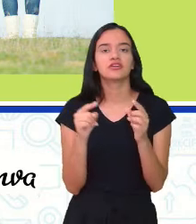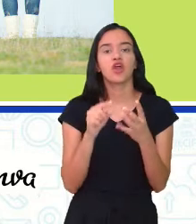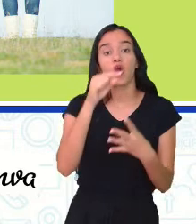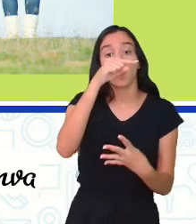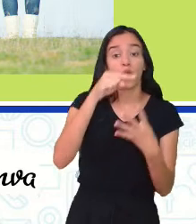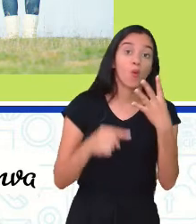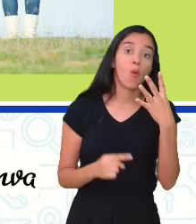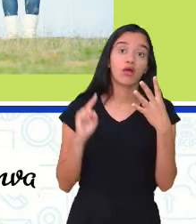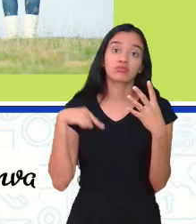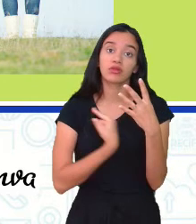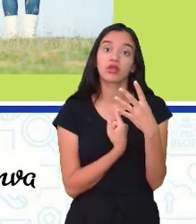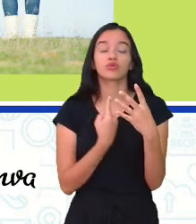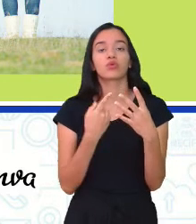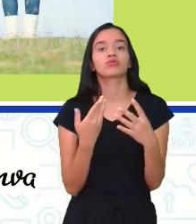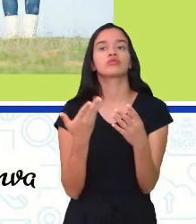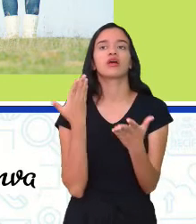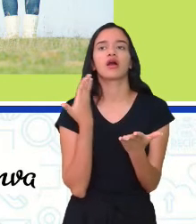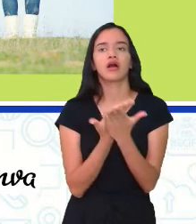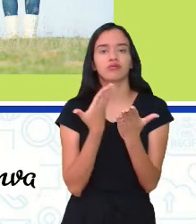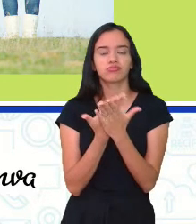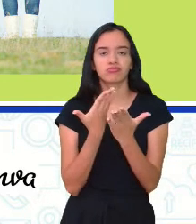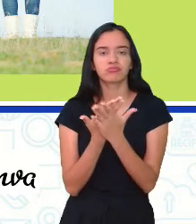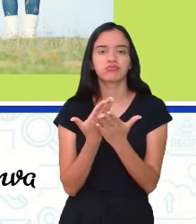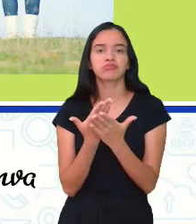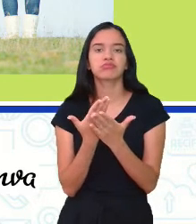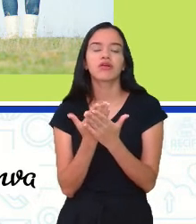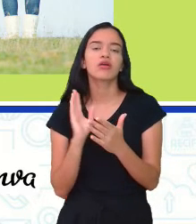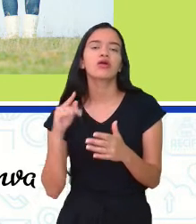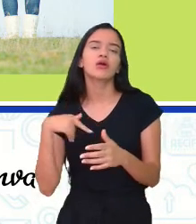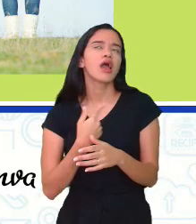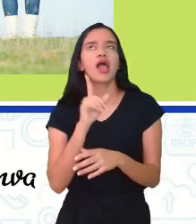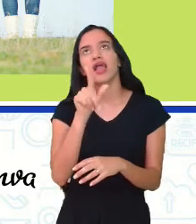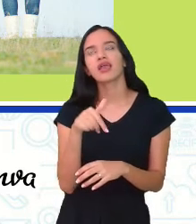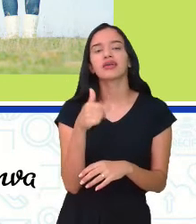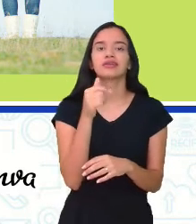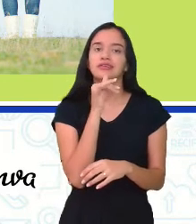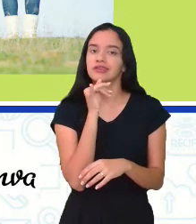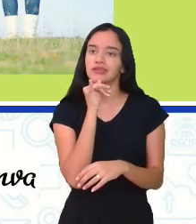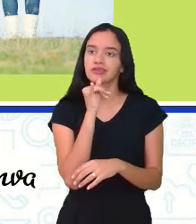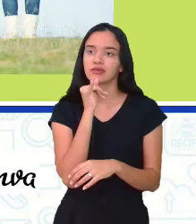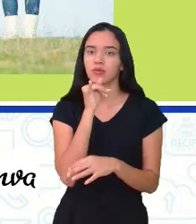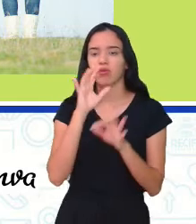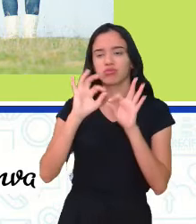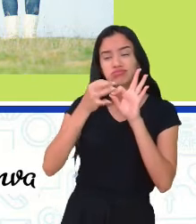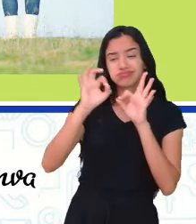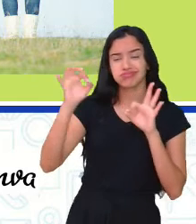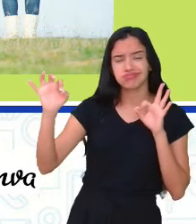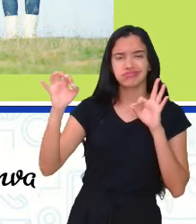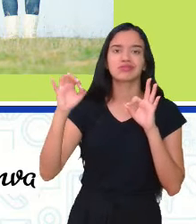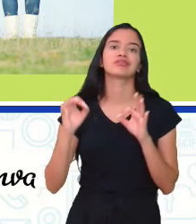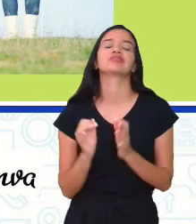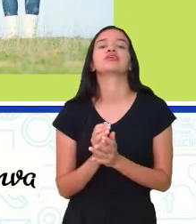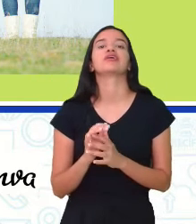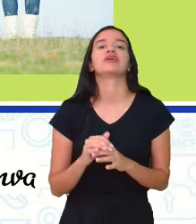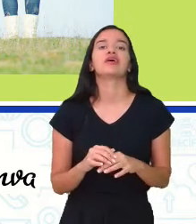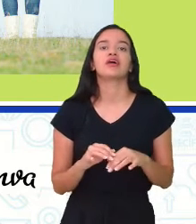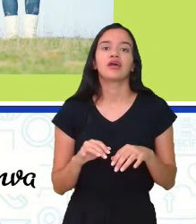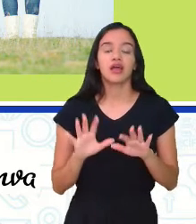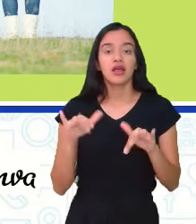na nossa aula para a gente poder ficar mais, não sei, muito extensa a nossa aula com muitas infecções.